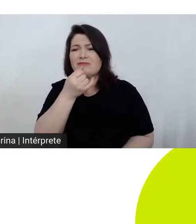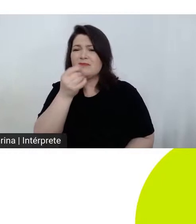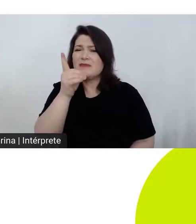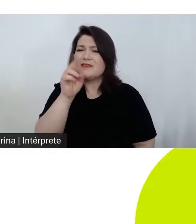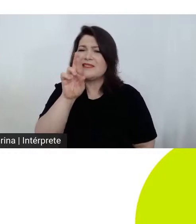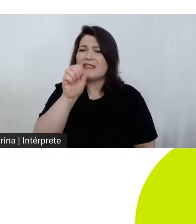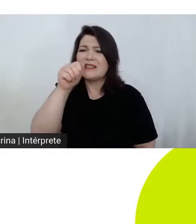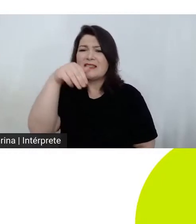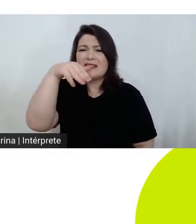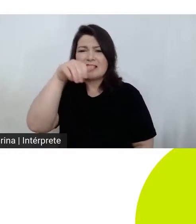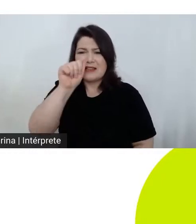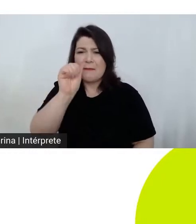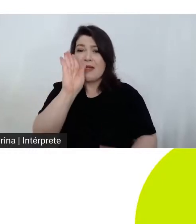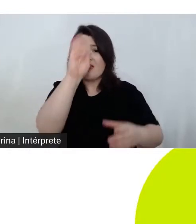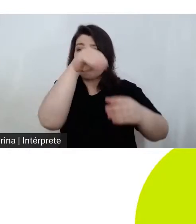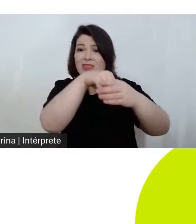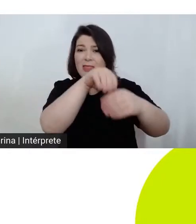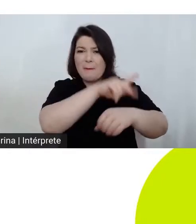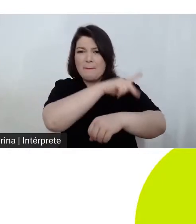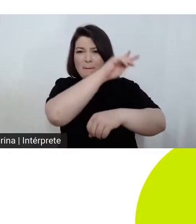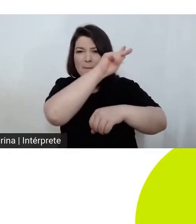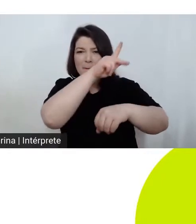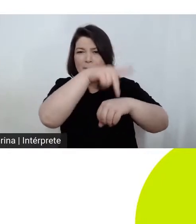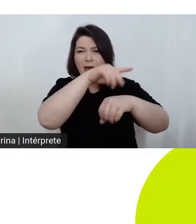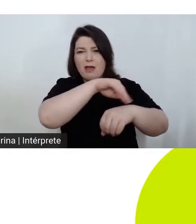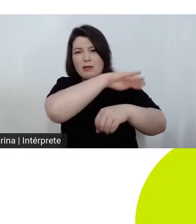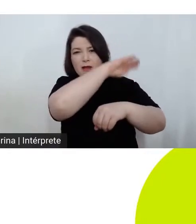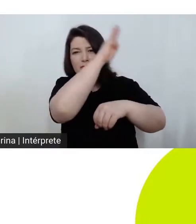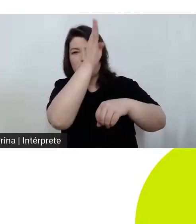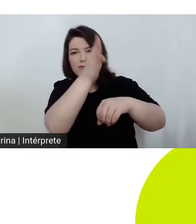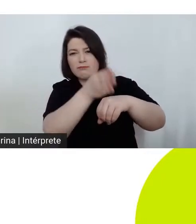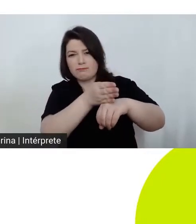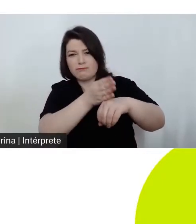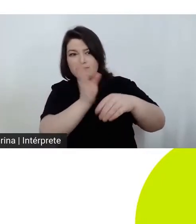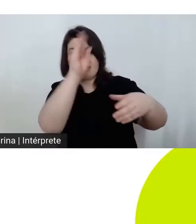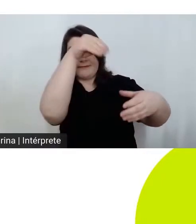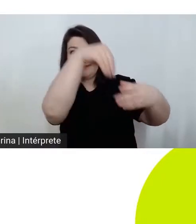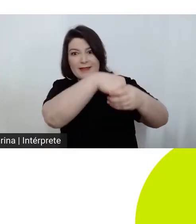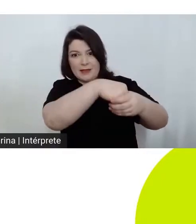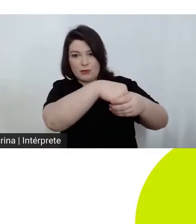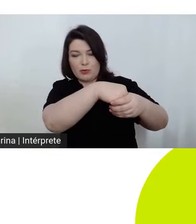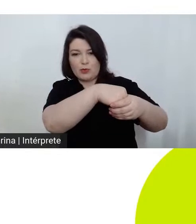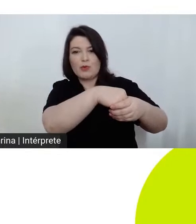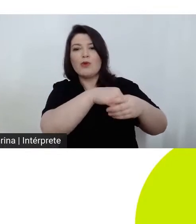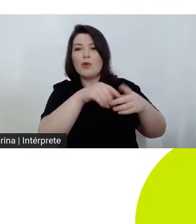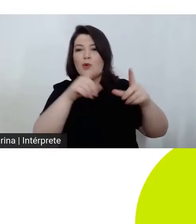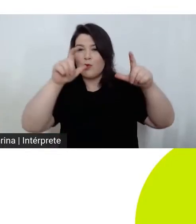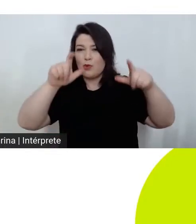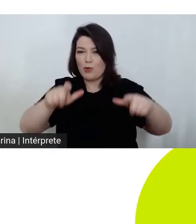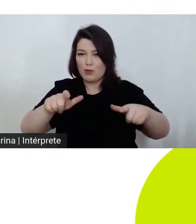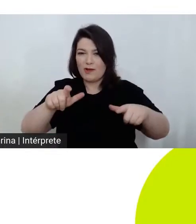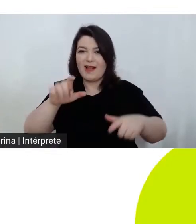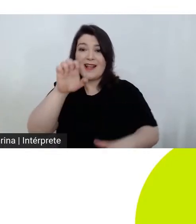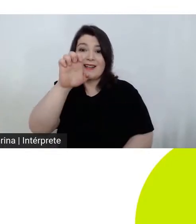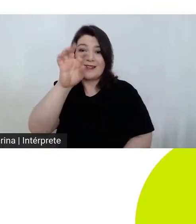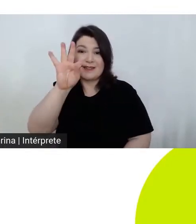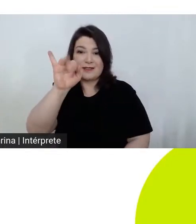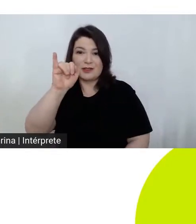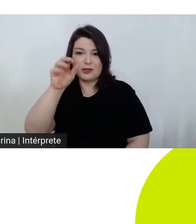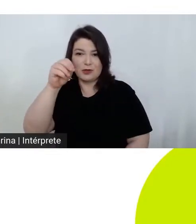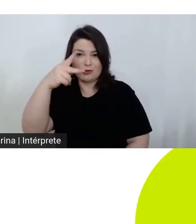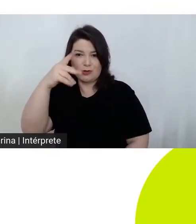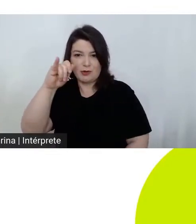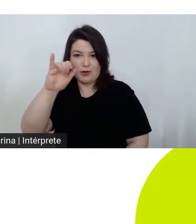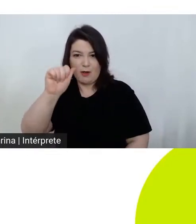minas da Etiópia onde é encontrada a famosa gema a câmera como que